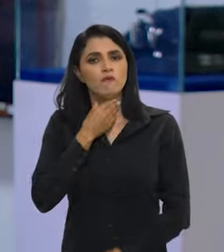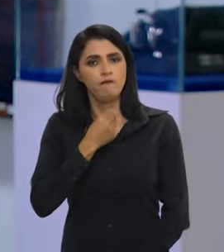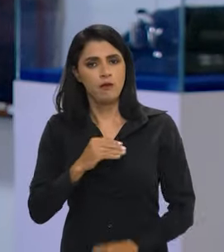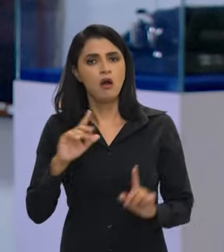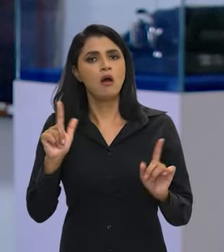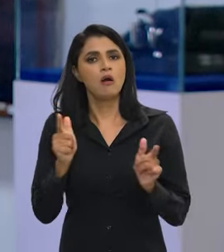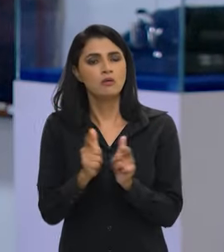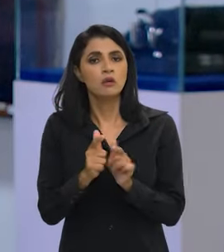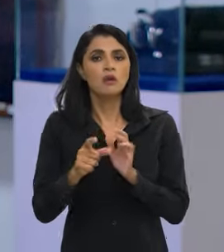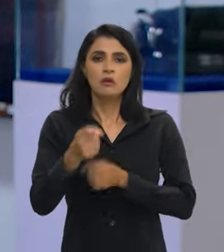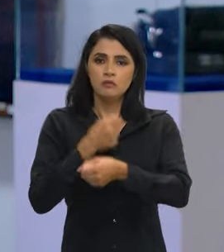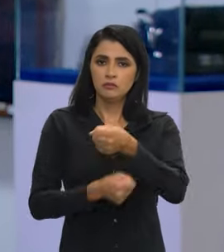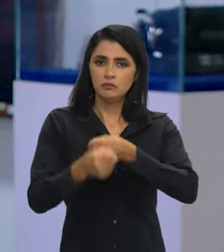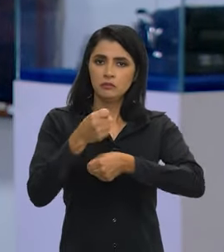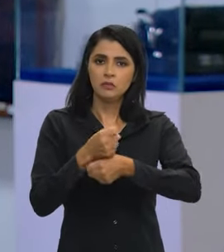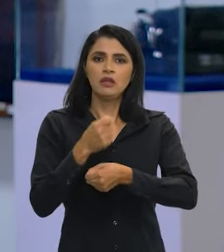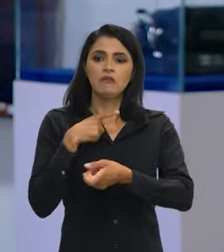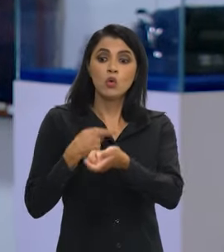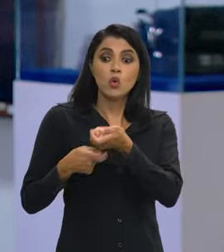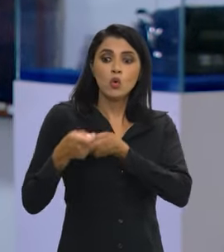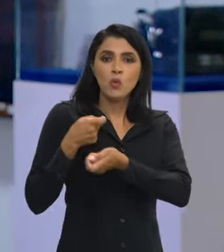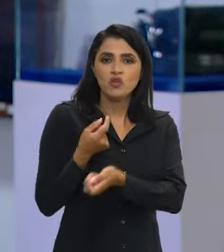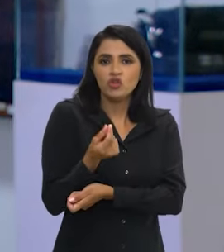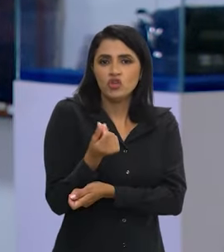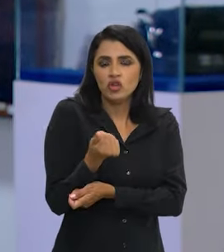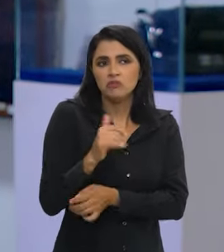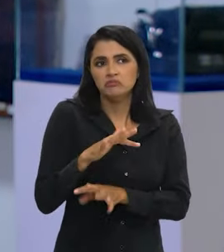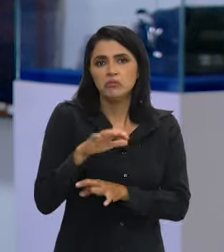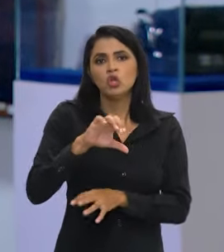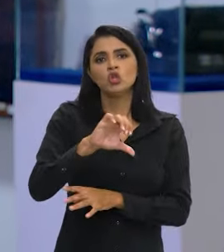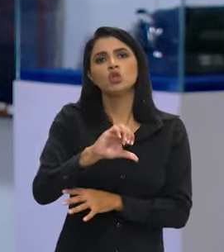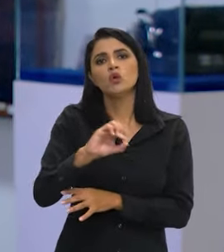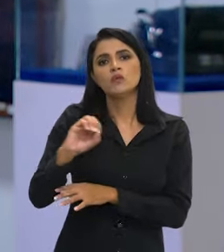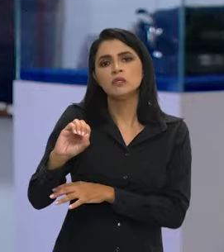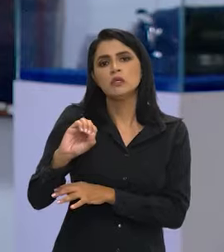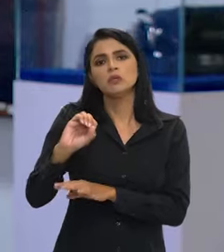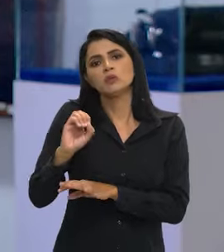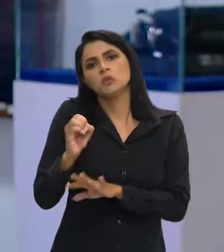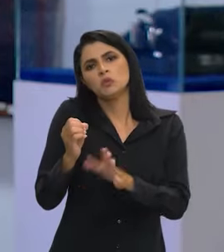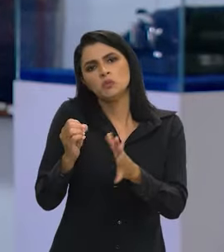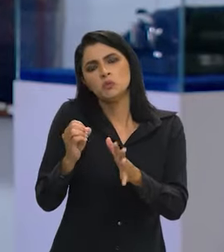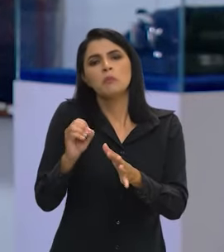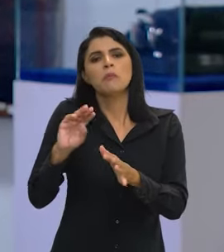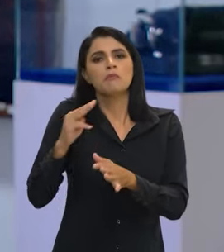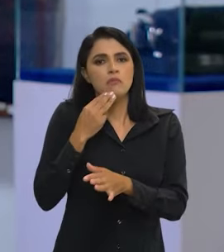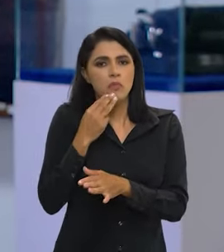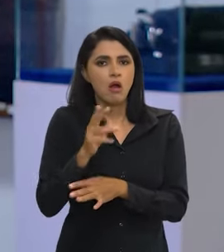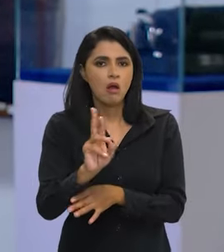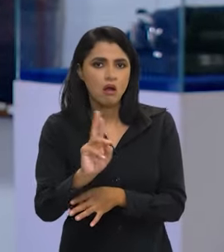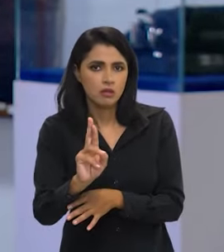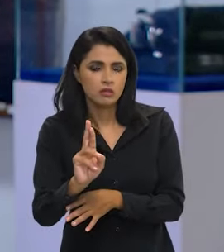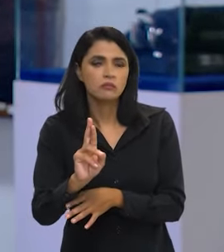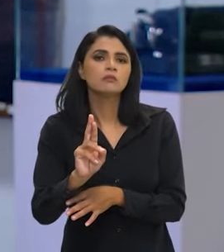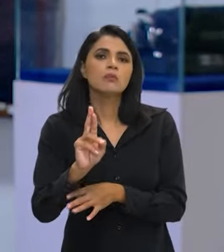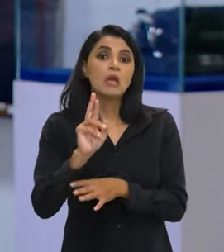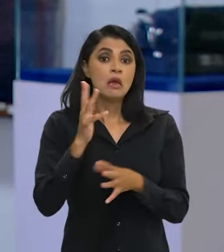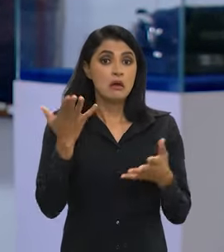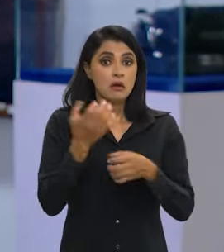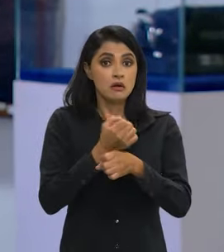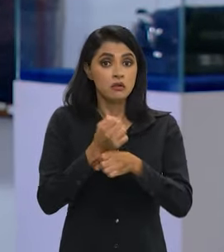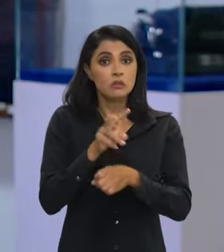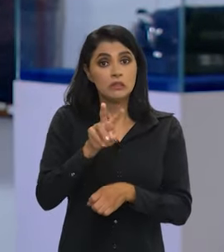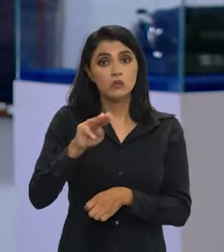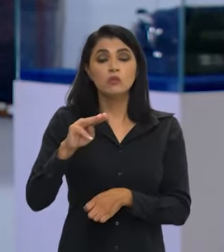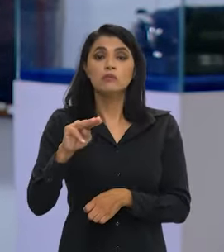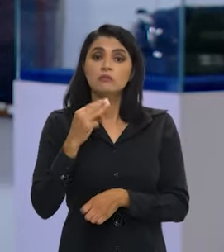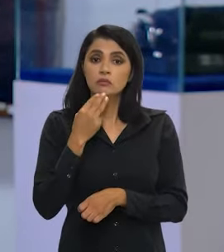Mas ano passado houve uma economia de recursos com isso, na faixa de 900 e poucos milhões de reais. E esse ano está estimado